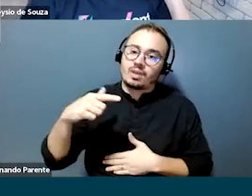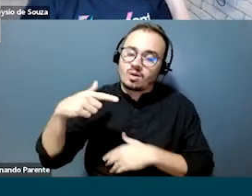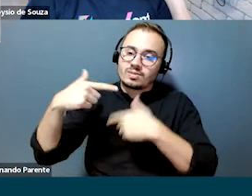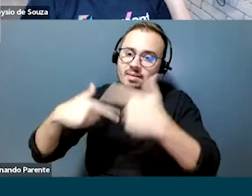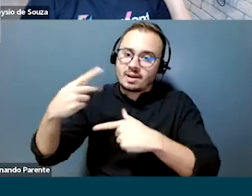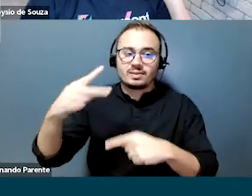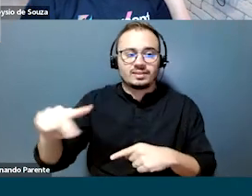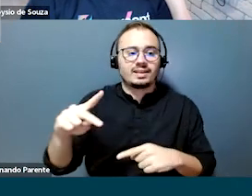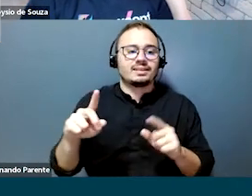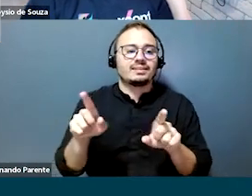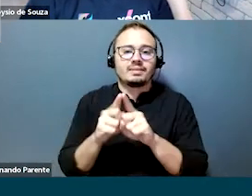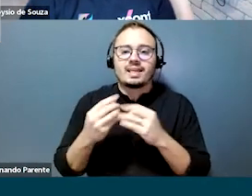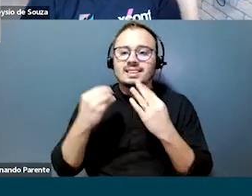resultados.